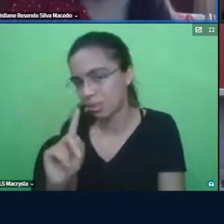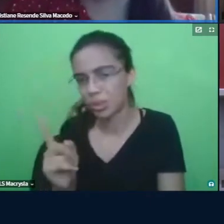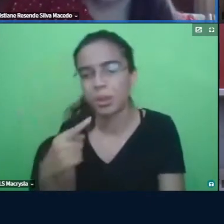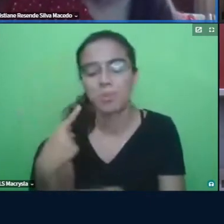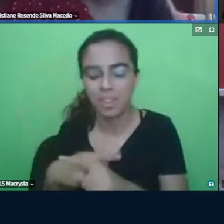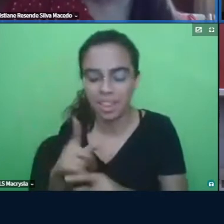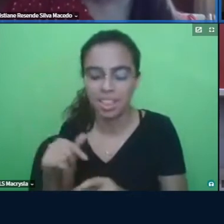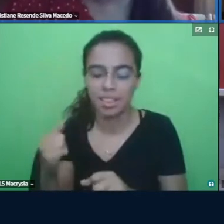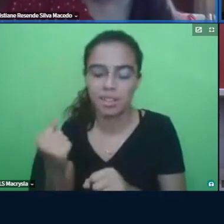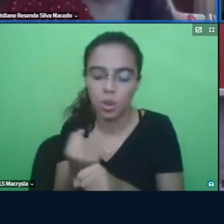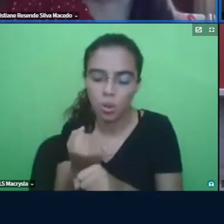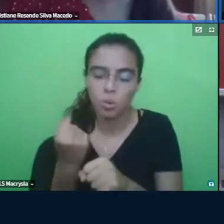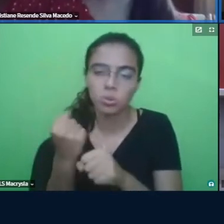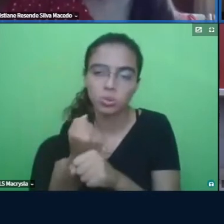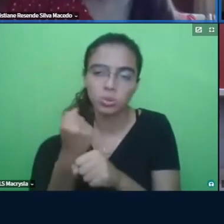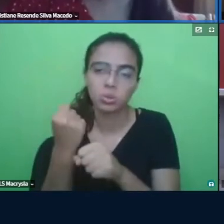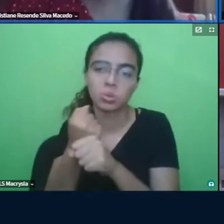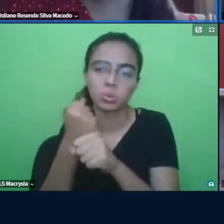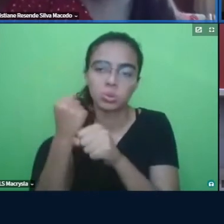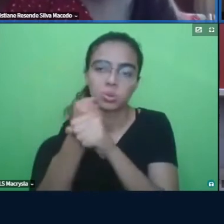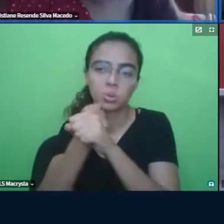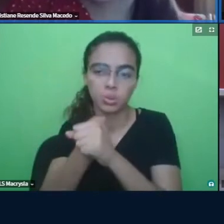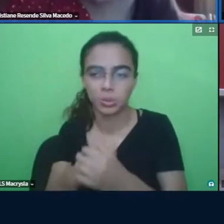construído parece que